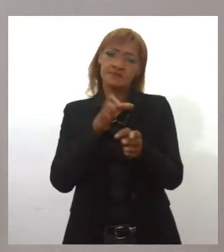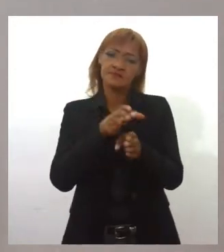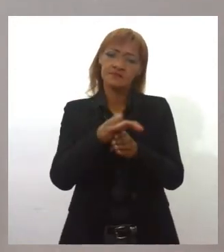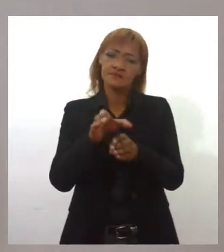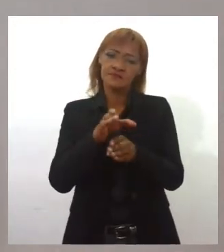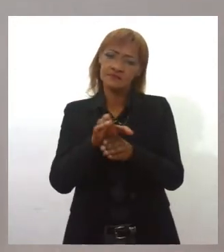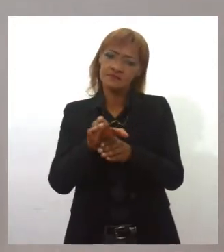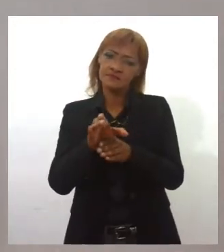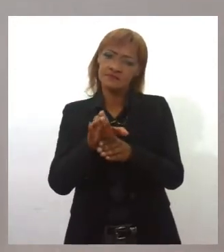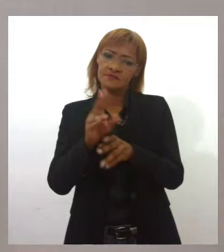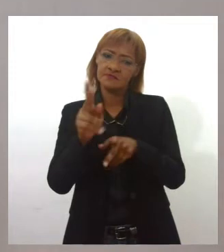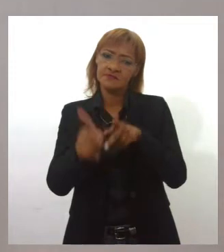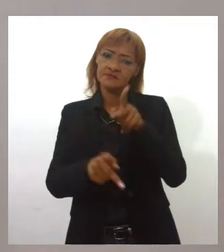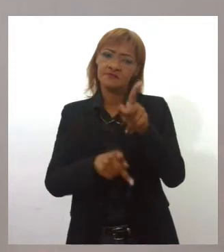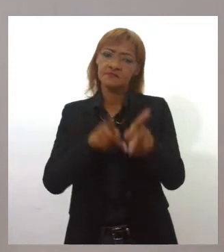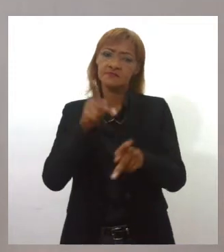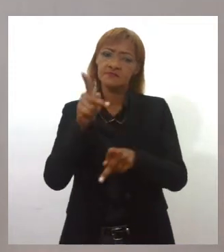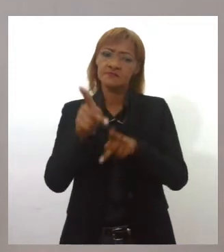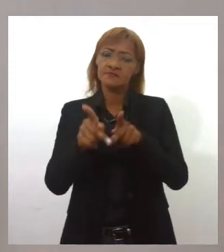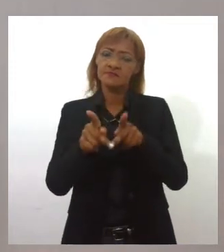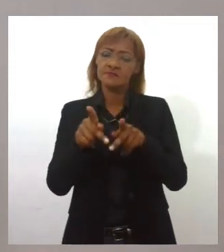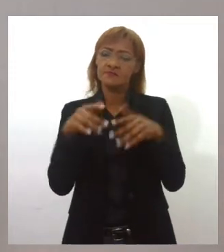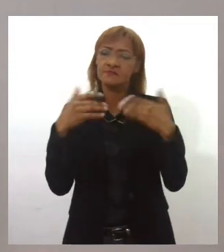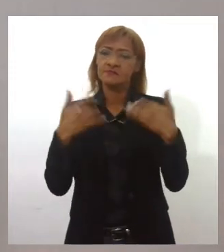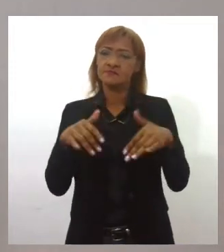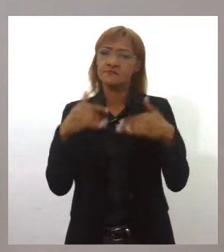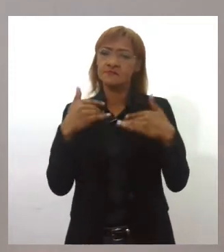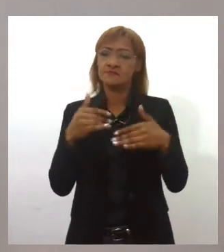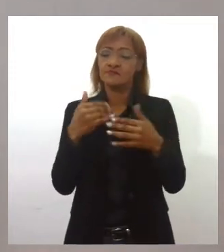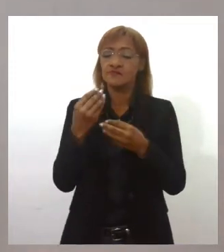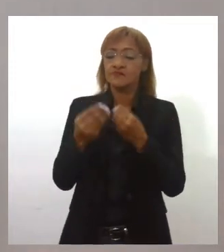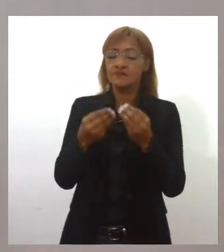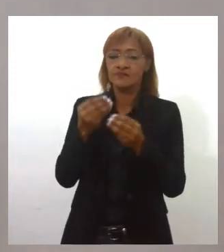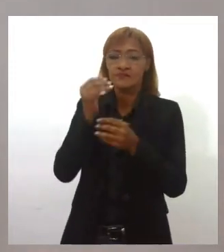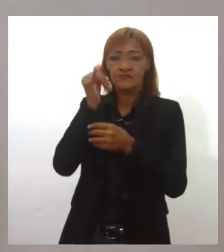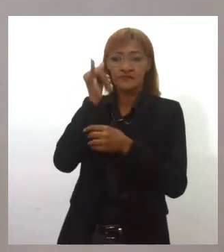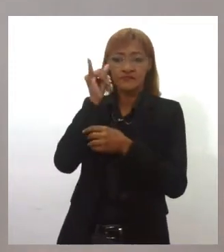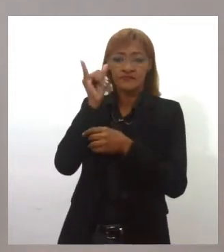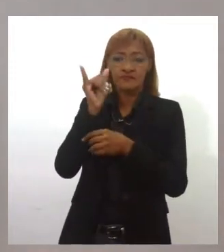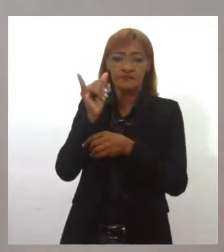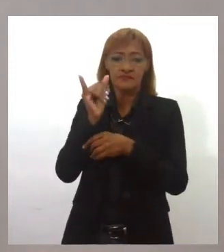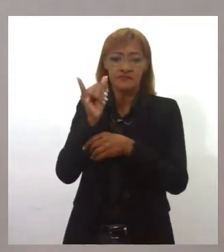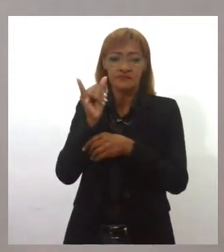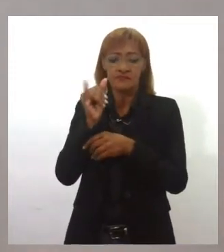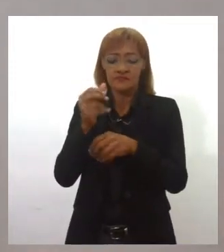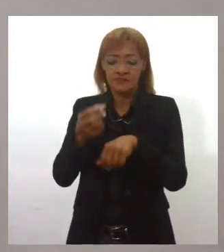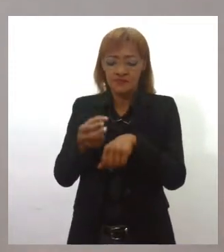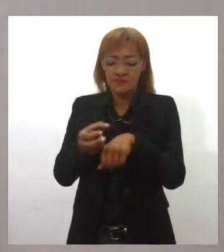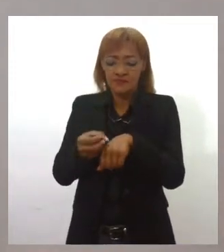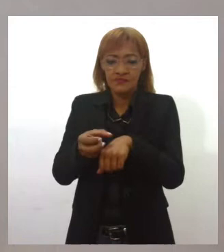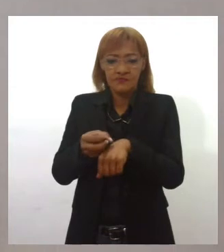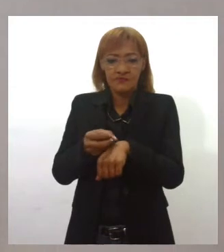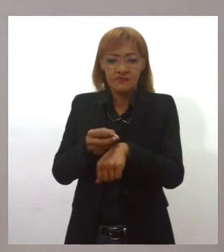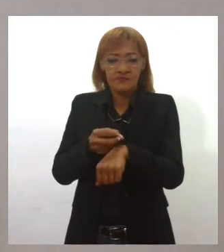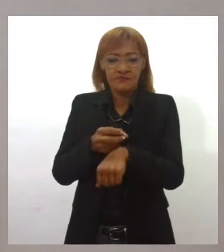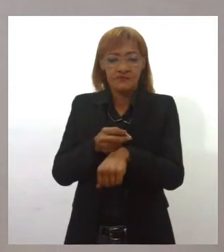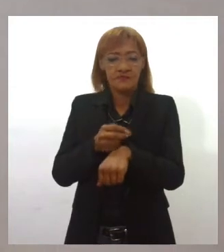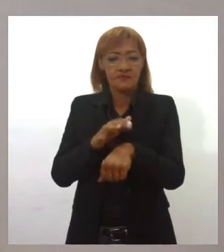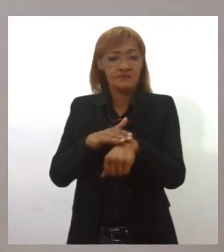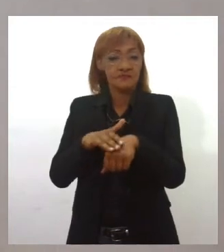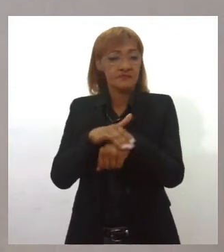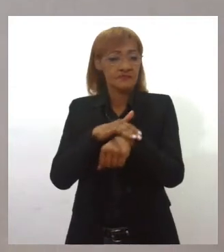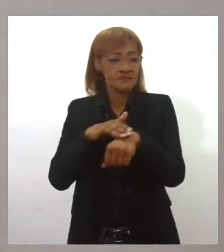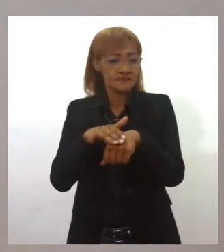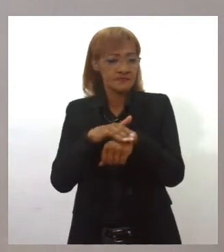população sobre os riscos e a prevenção do câncer de pele. Você sabia que o câncer de pele é o